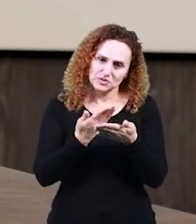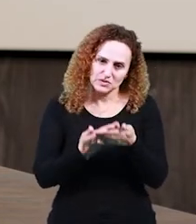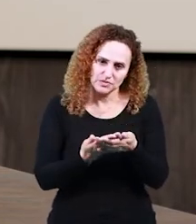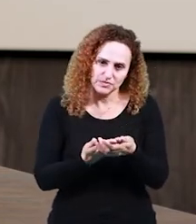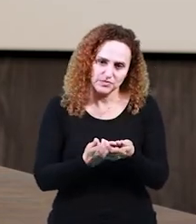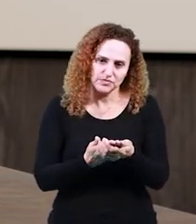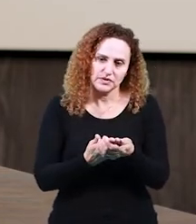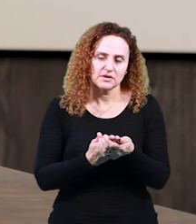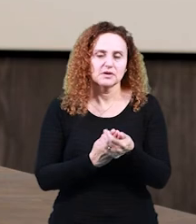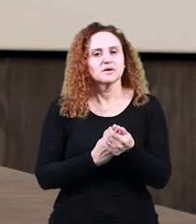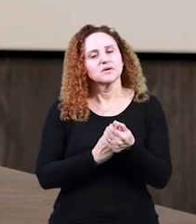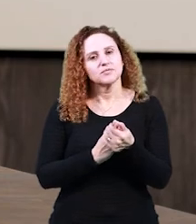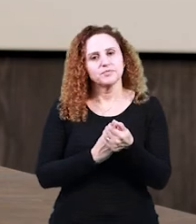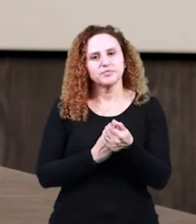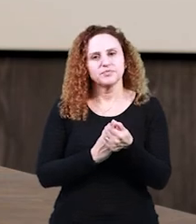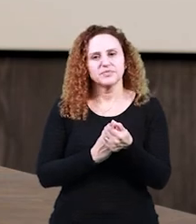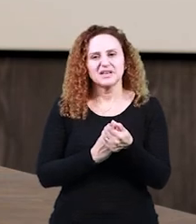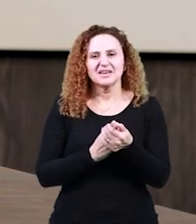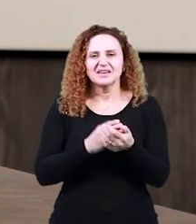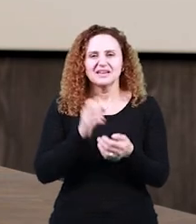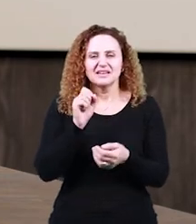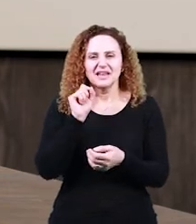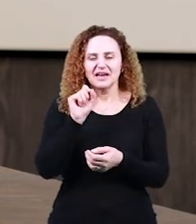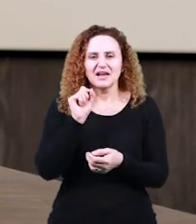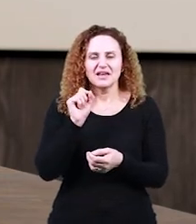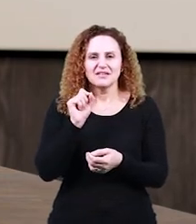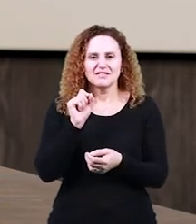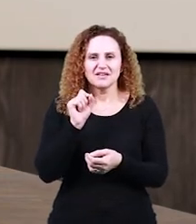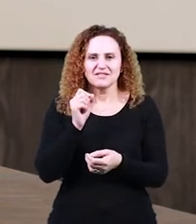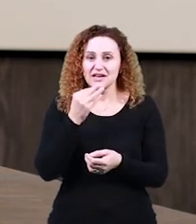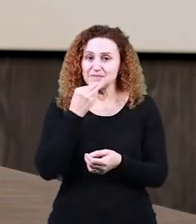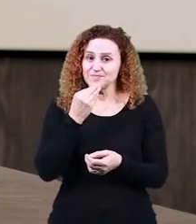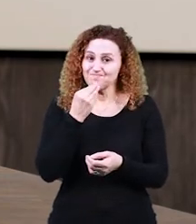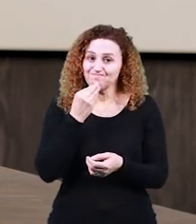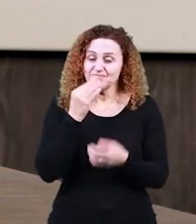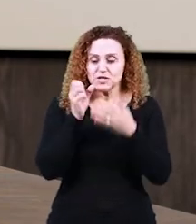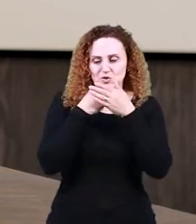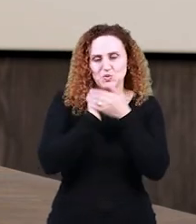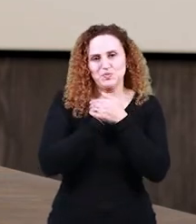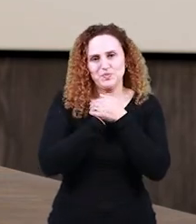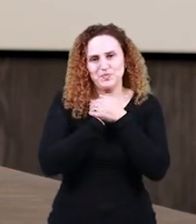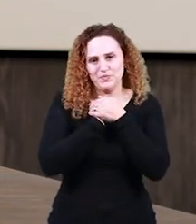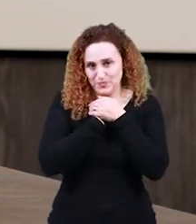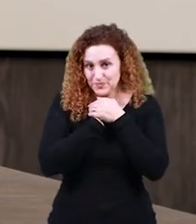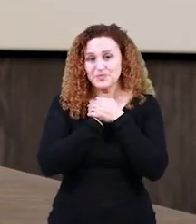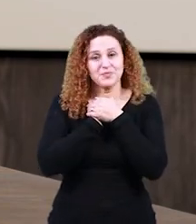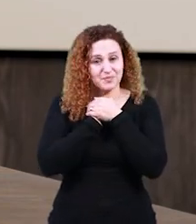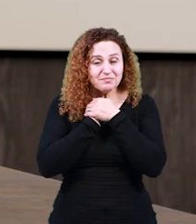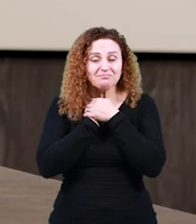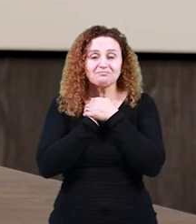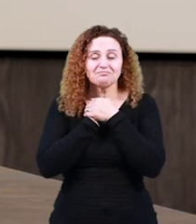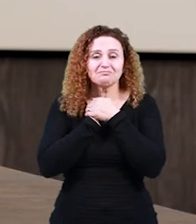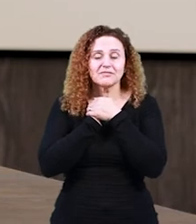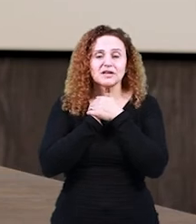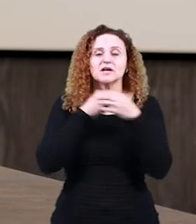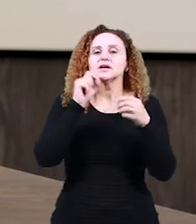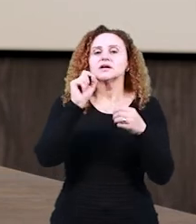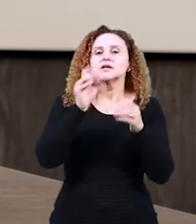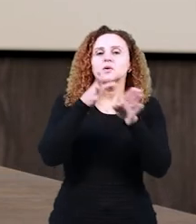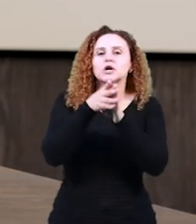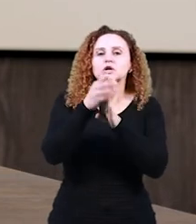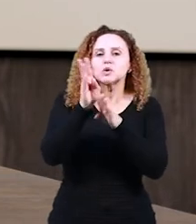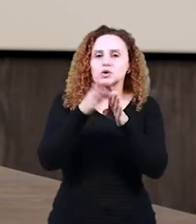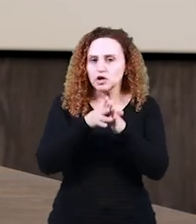pulverizar as possibilidades, as hipóteses. Então, se